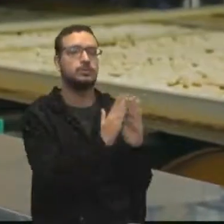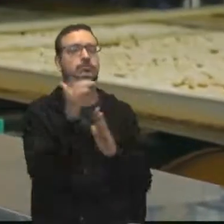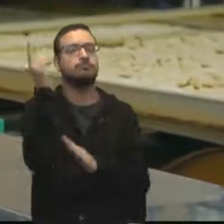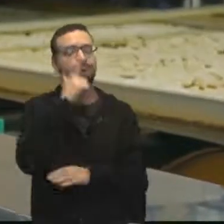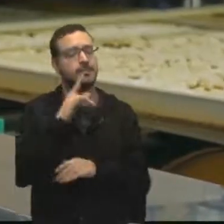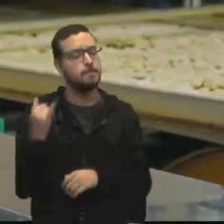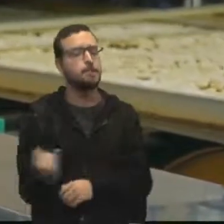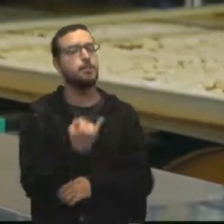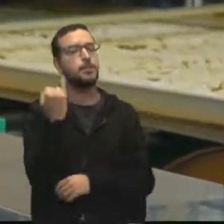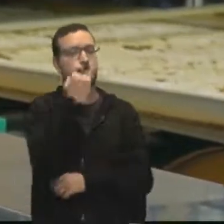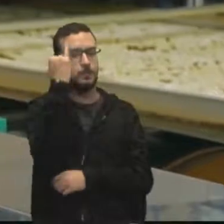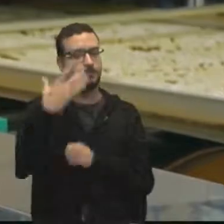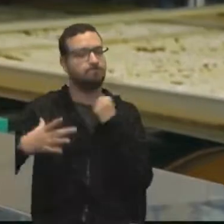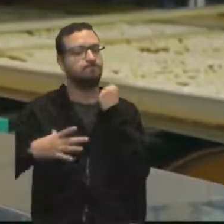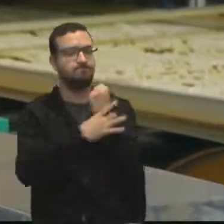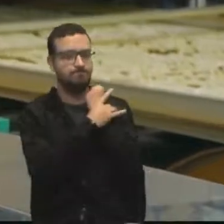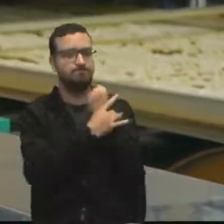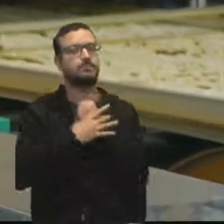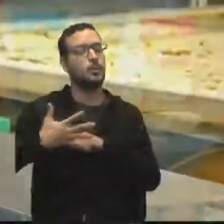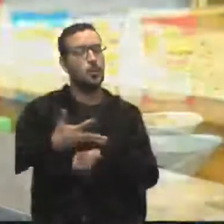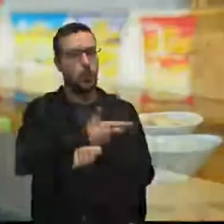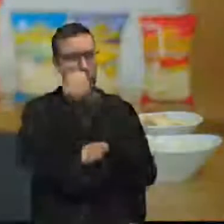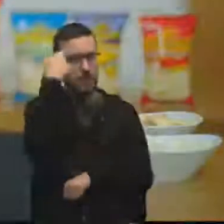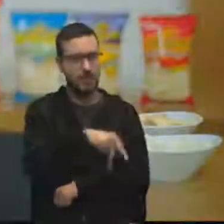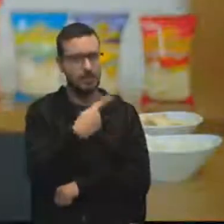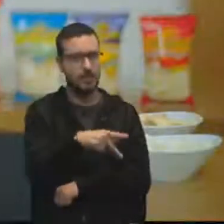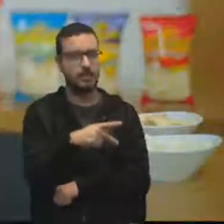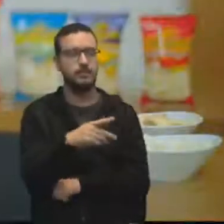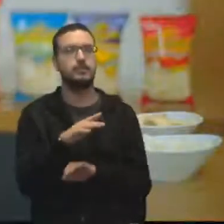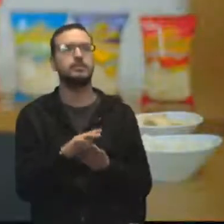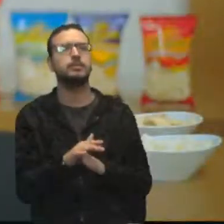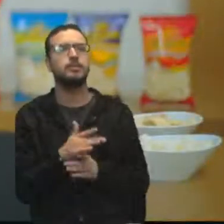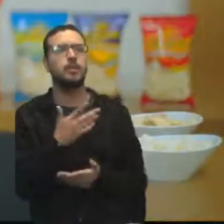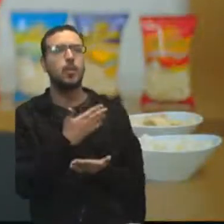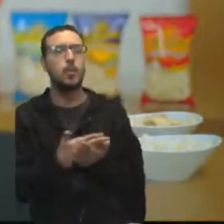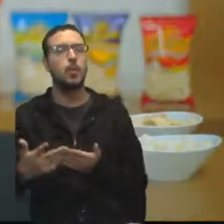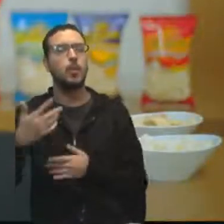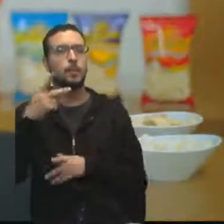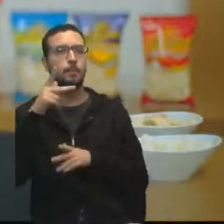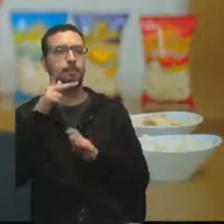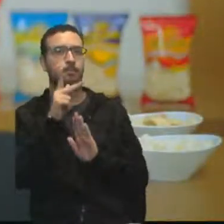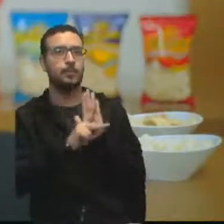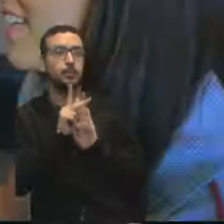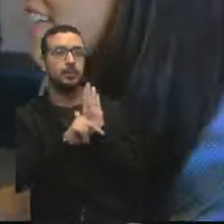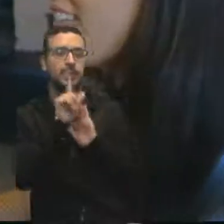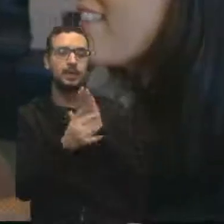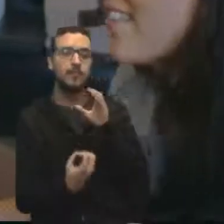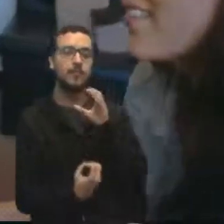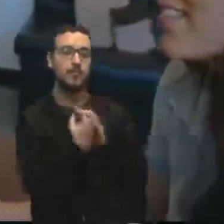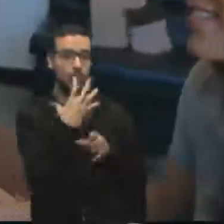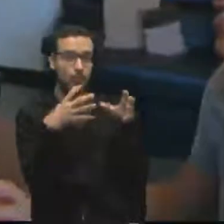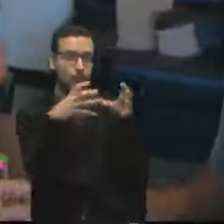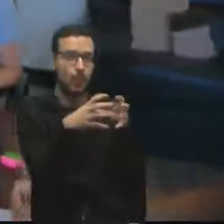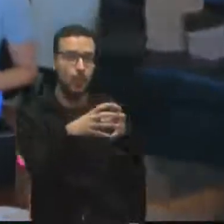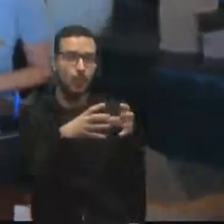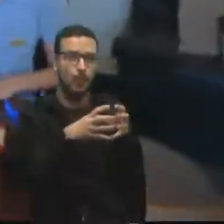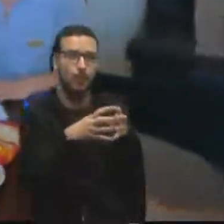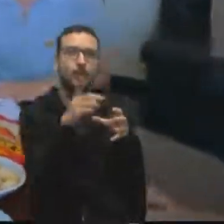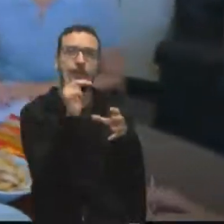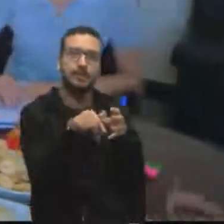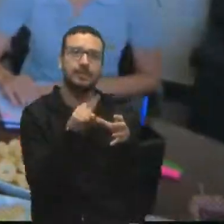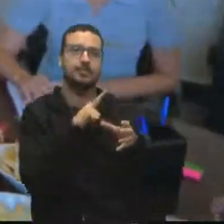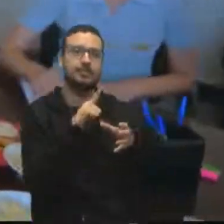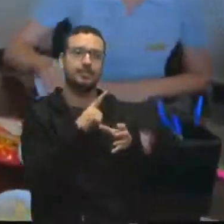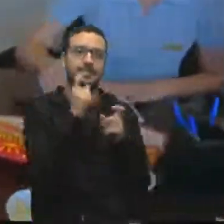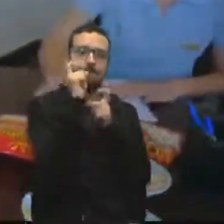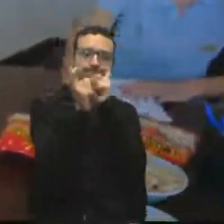fundamentais para garantir a sua qualidade. O início do projeto foi a formação de uma equipe, reuniões constantes,